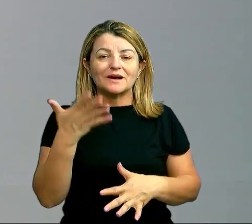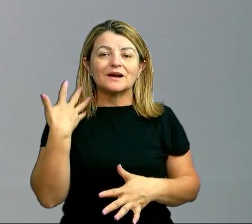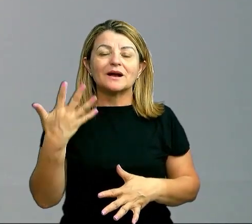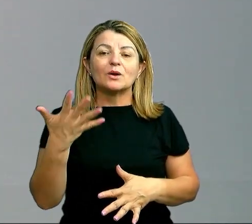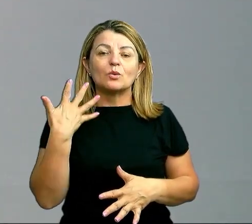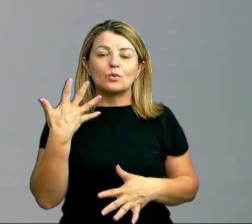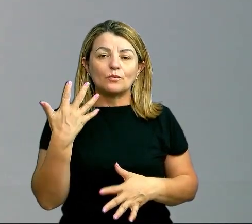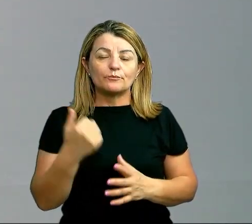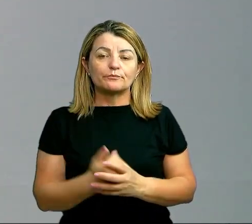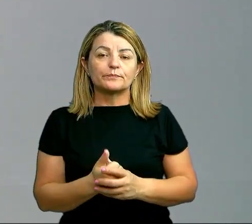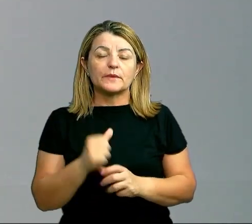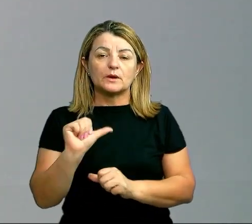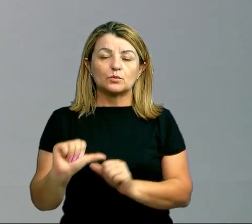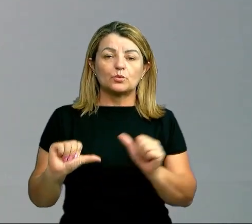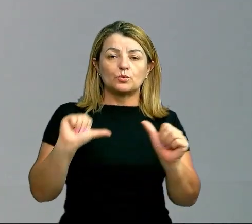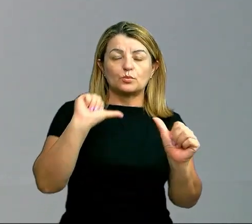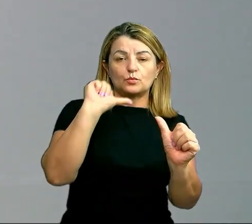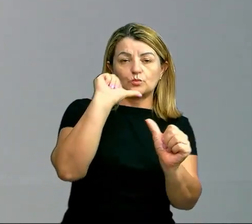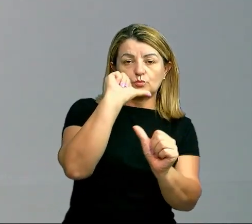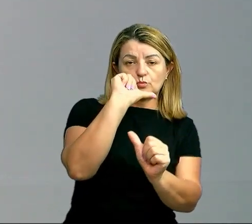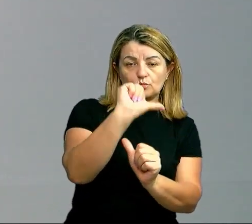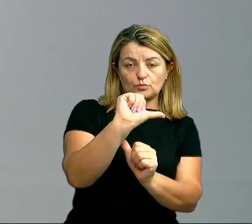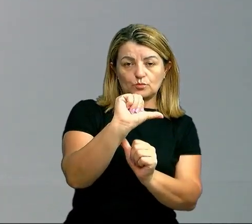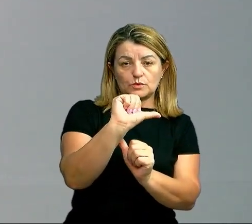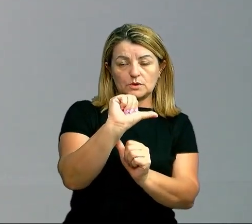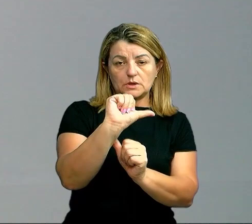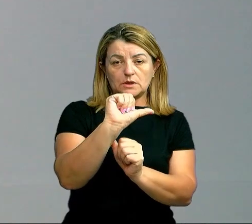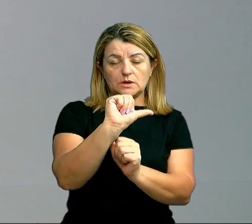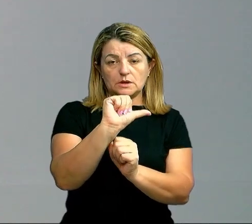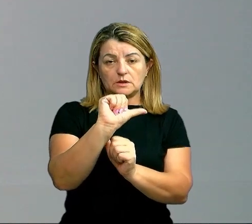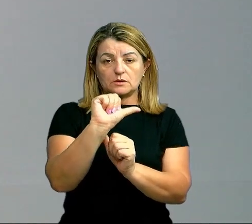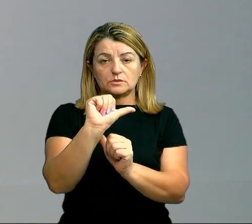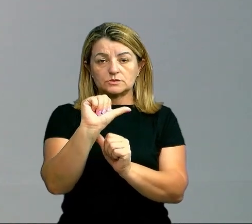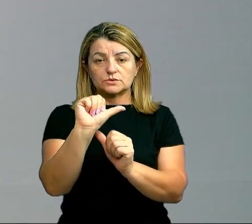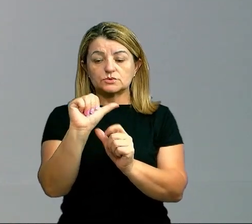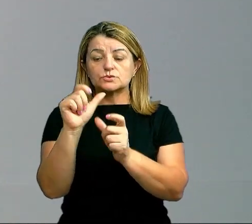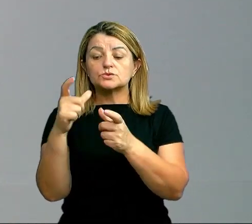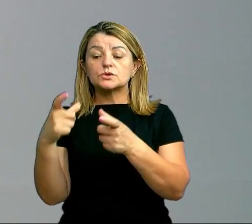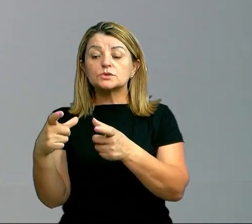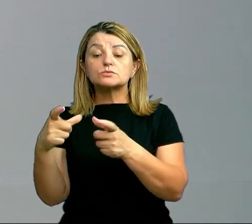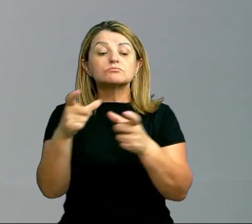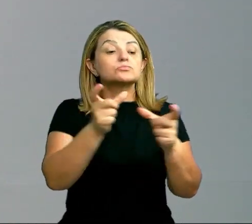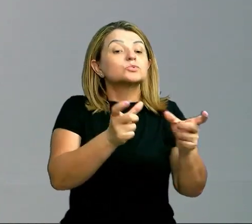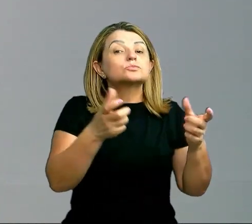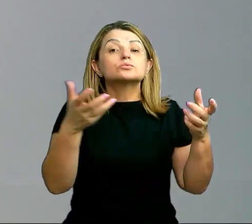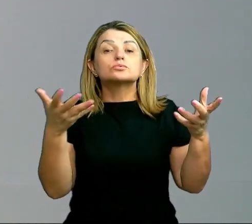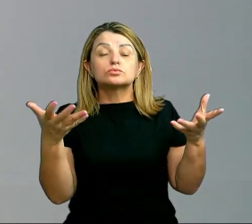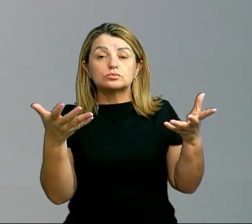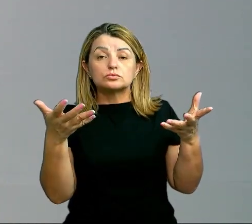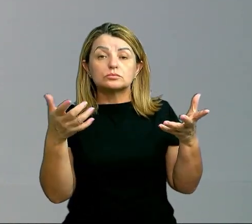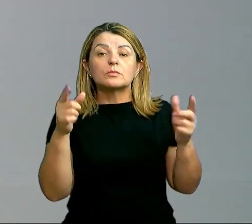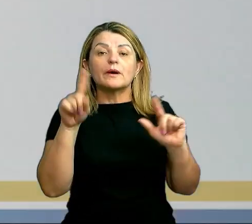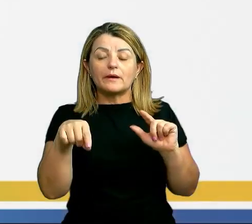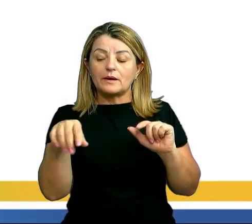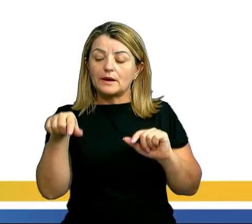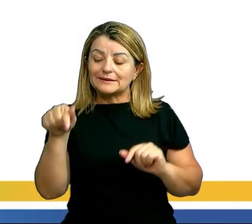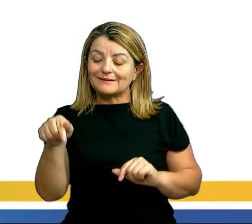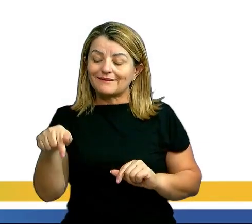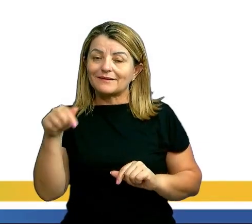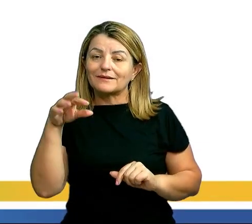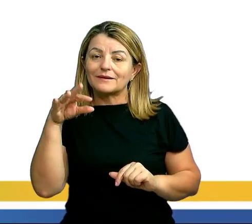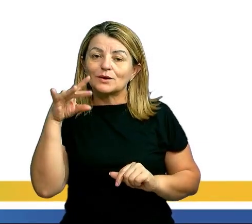calor, ele é convertido, né, de maneira a ser transferido. De onde para onde? Sempre do quente para o frio.